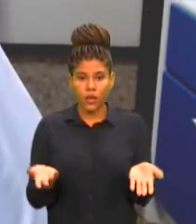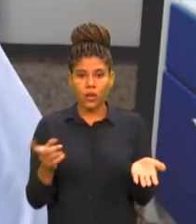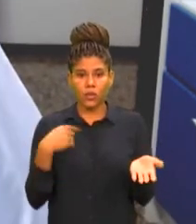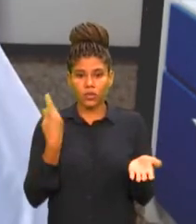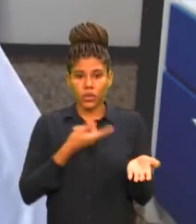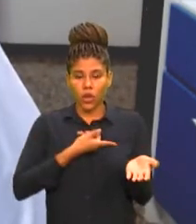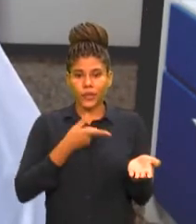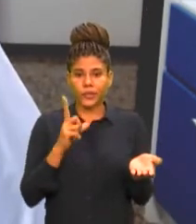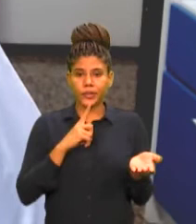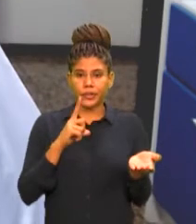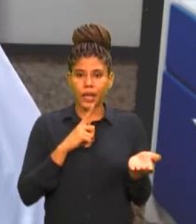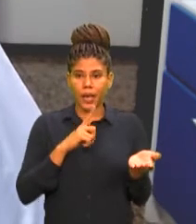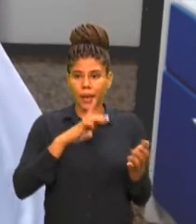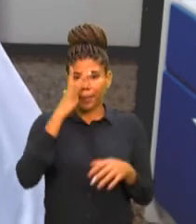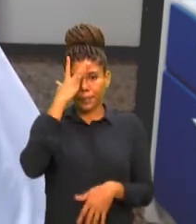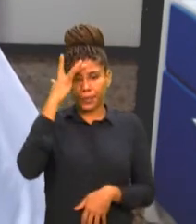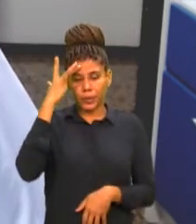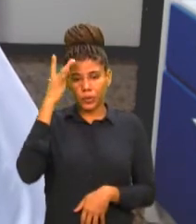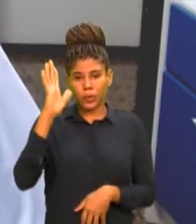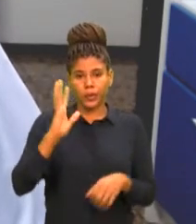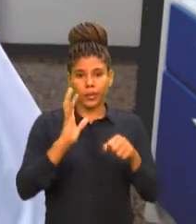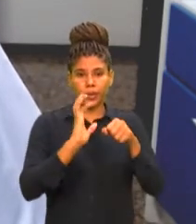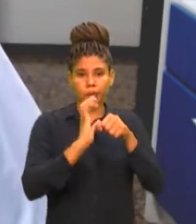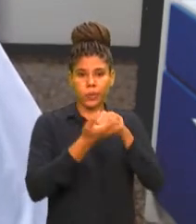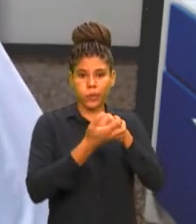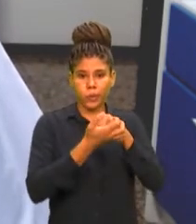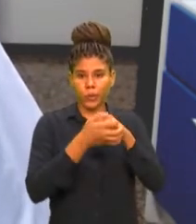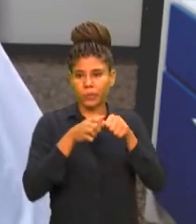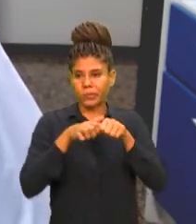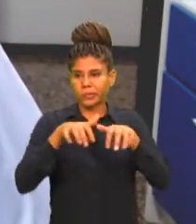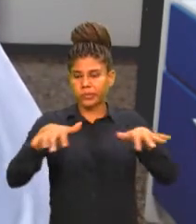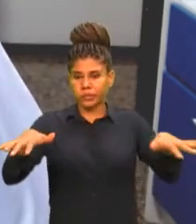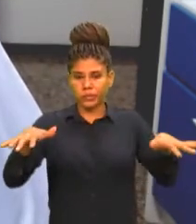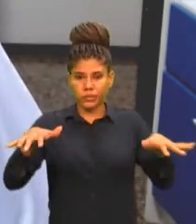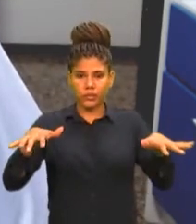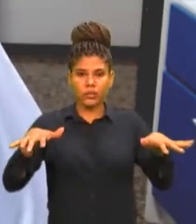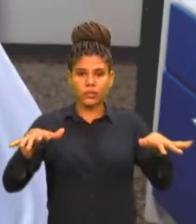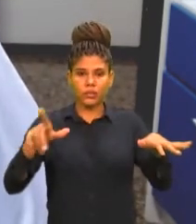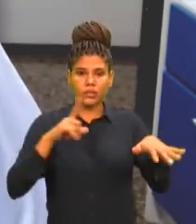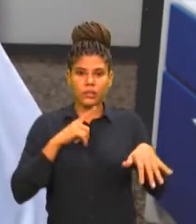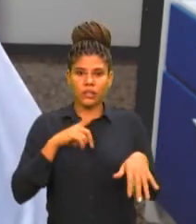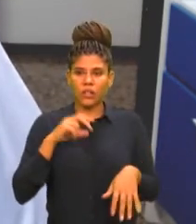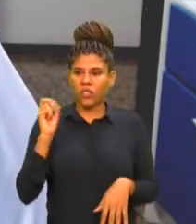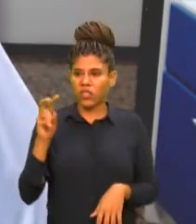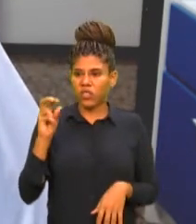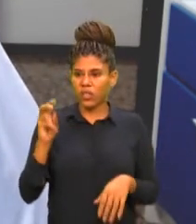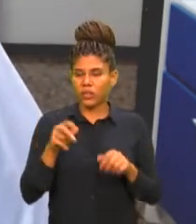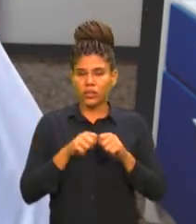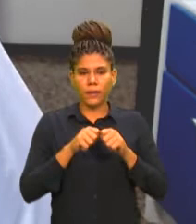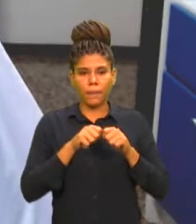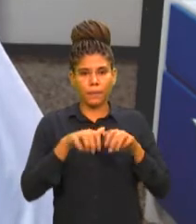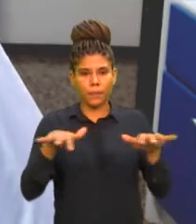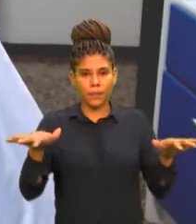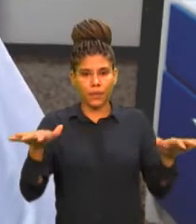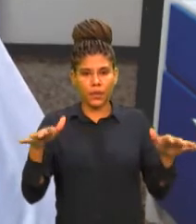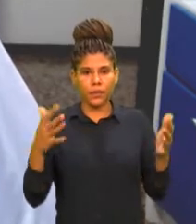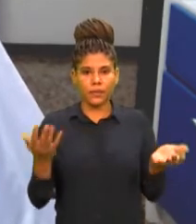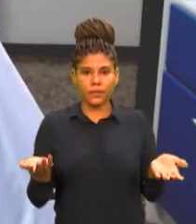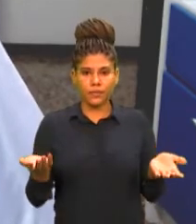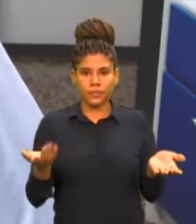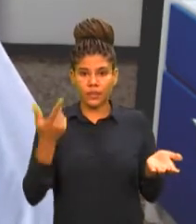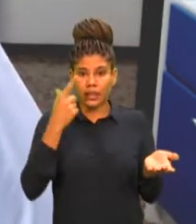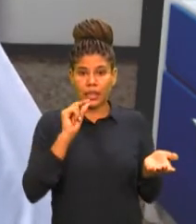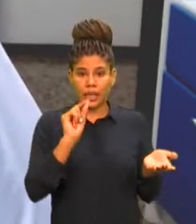de gente com a doença, que a gente tiver vírus sendo transmitido na nossa comunidade, quem teve a